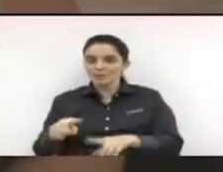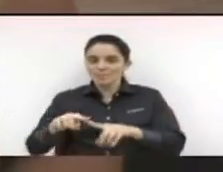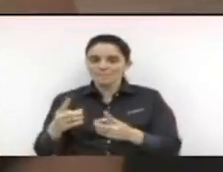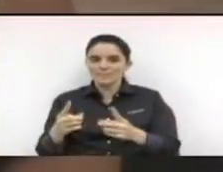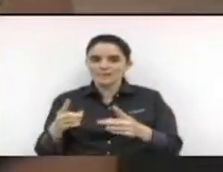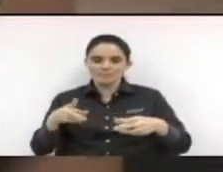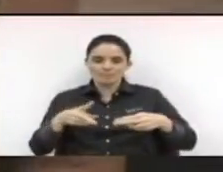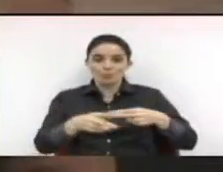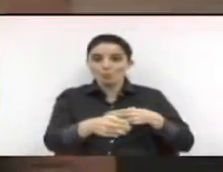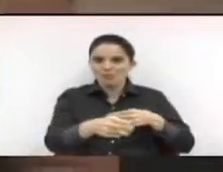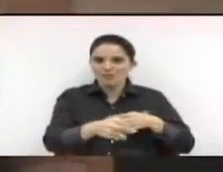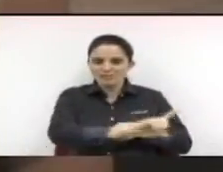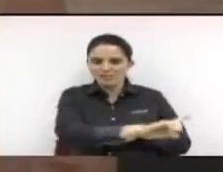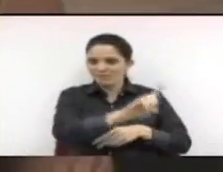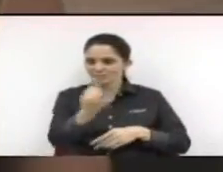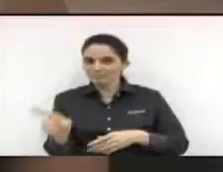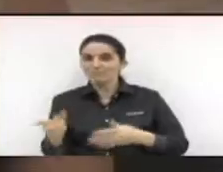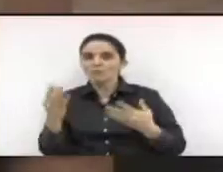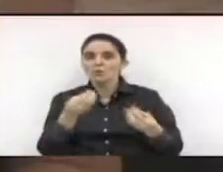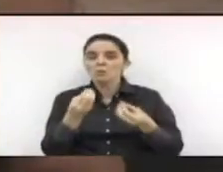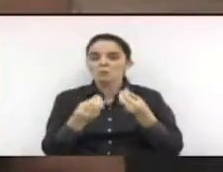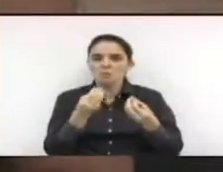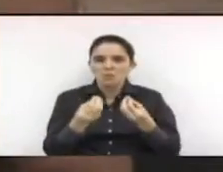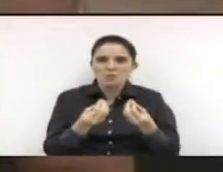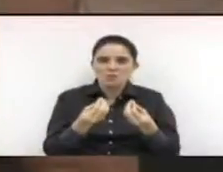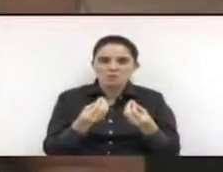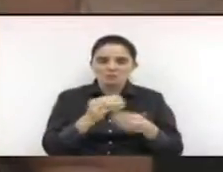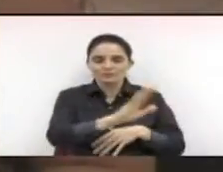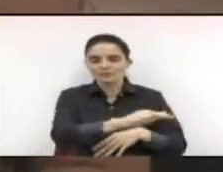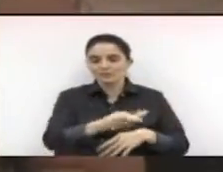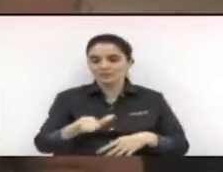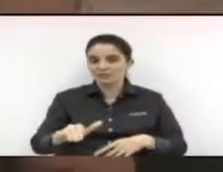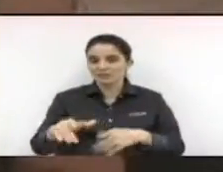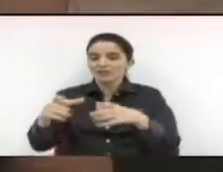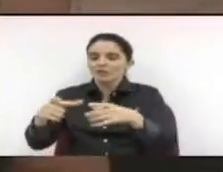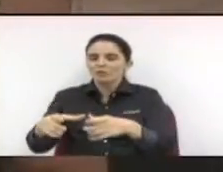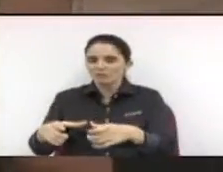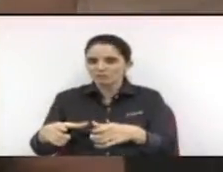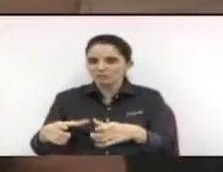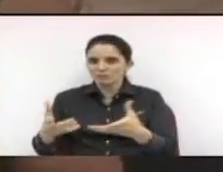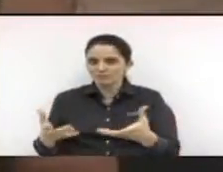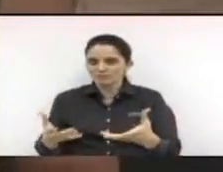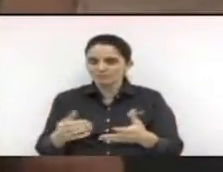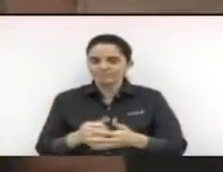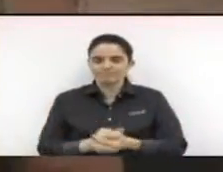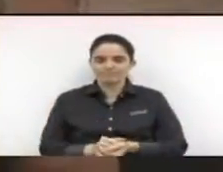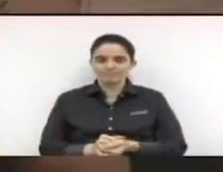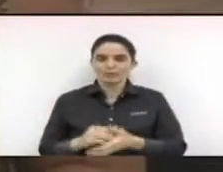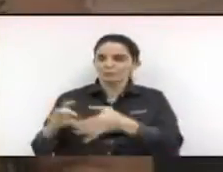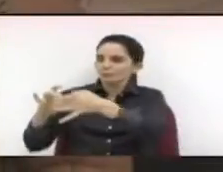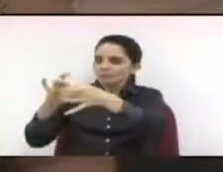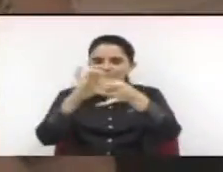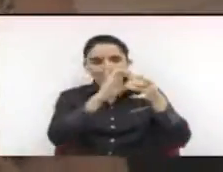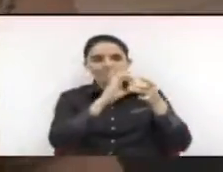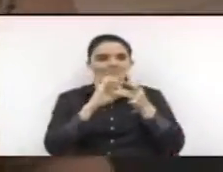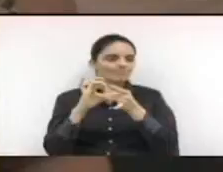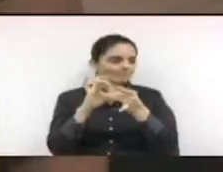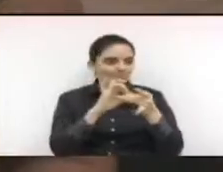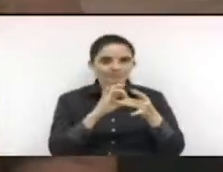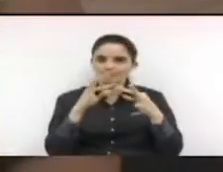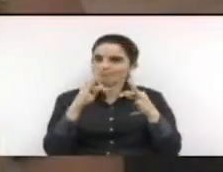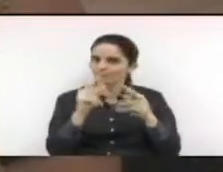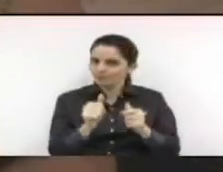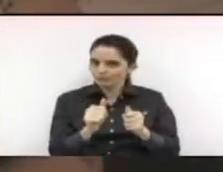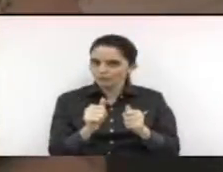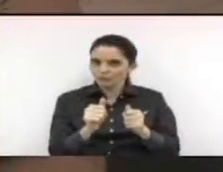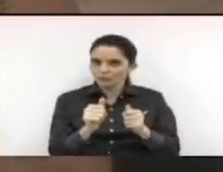mudança dessa mãe, aonde ela vai deixar essa criança. Então, vamos nos unir e o que vocês